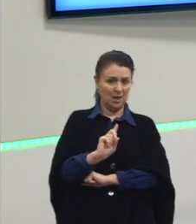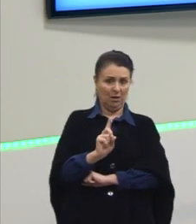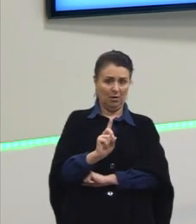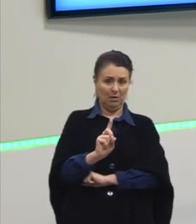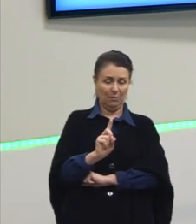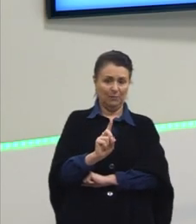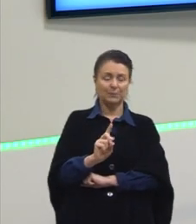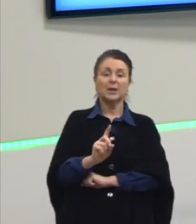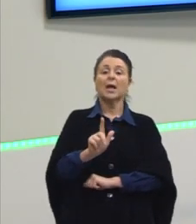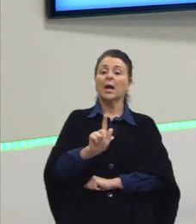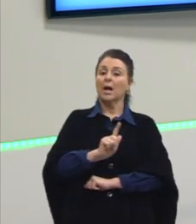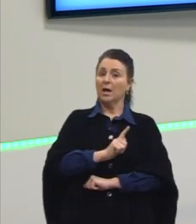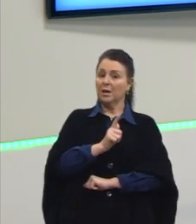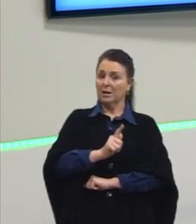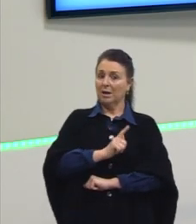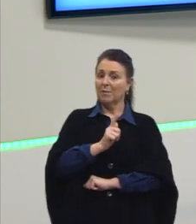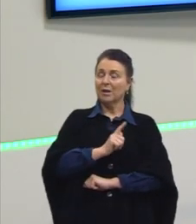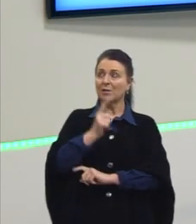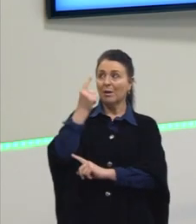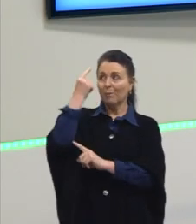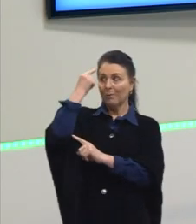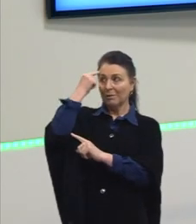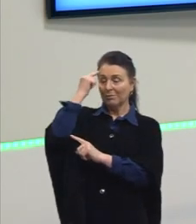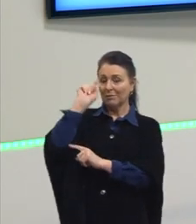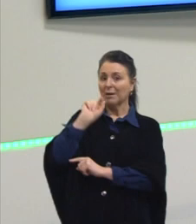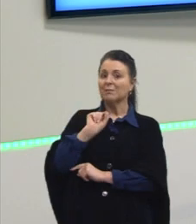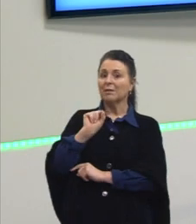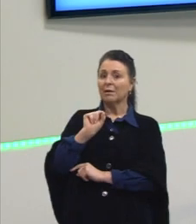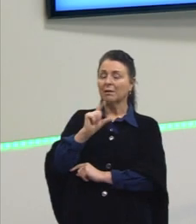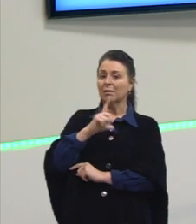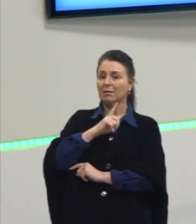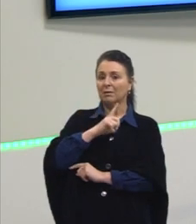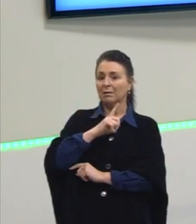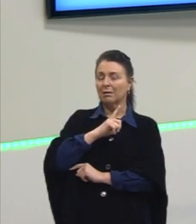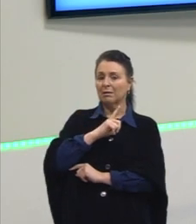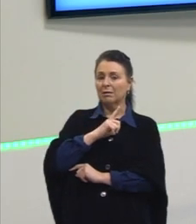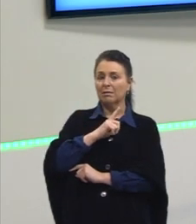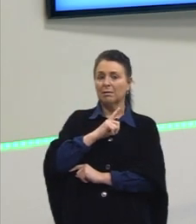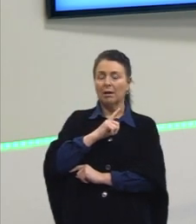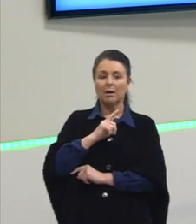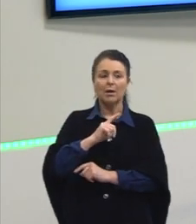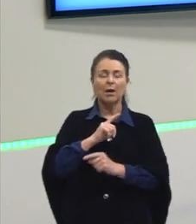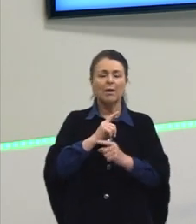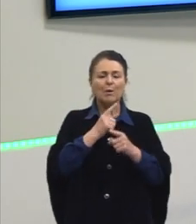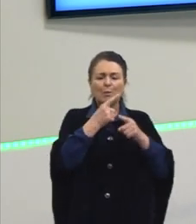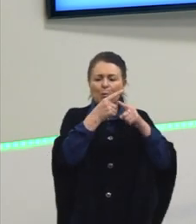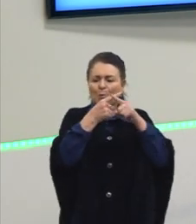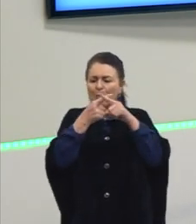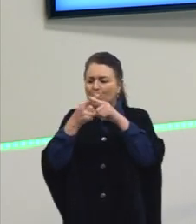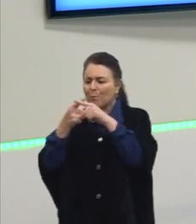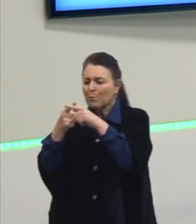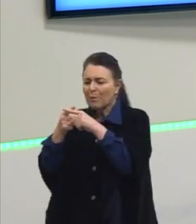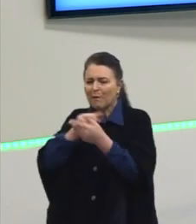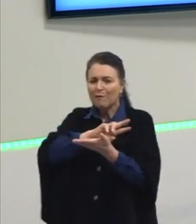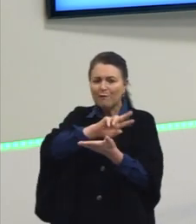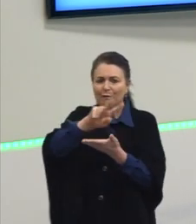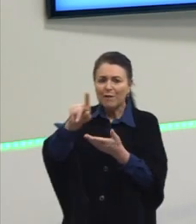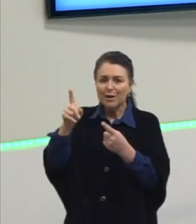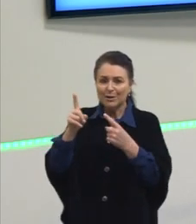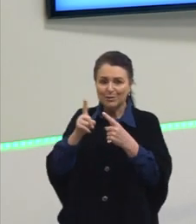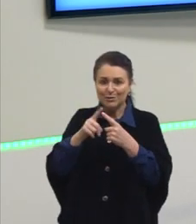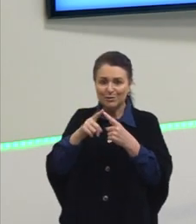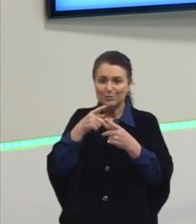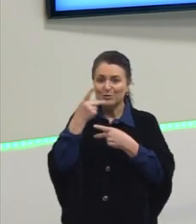trabalha a gramática aqui com essa ideia de que existem múltiplas maneiras de se falar dentro do